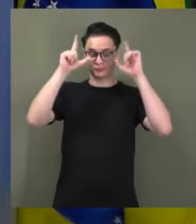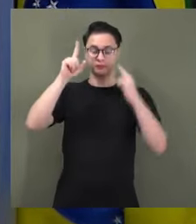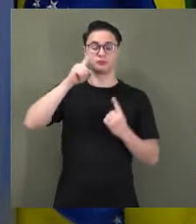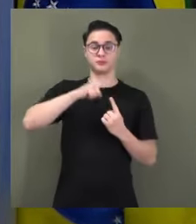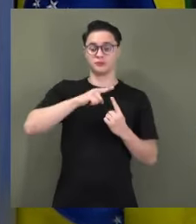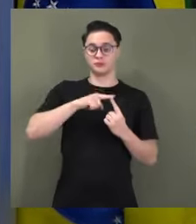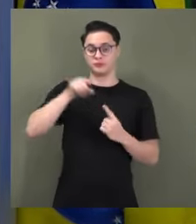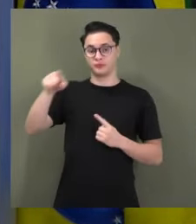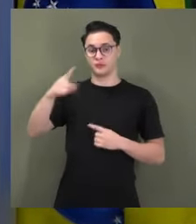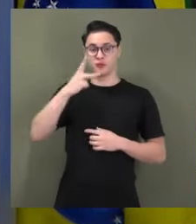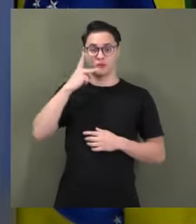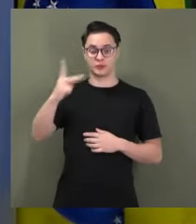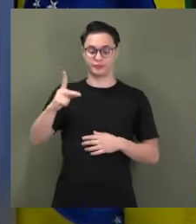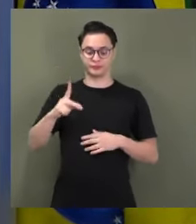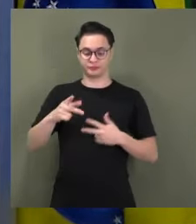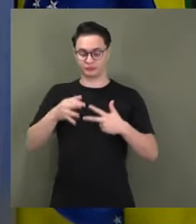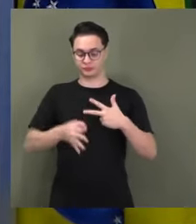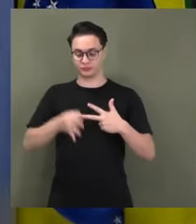os três poderes.